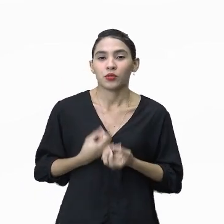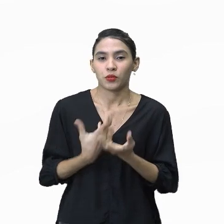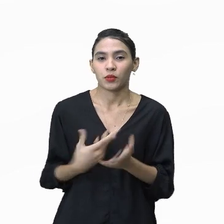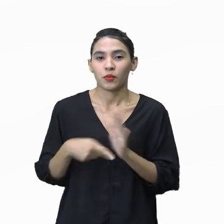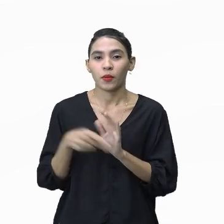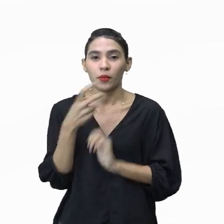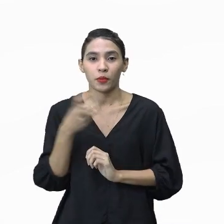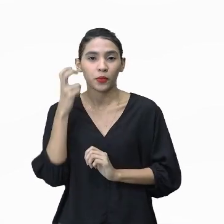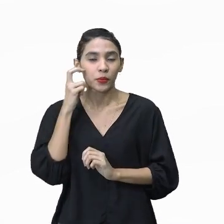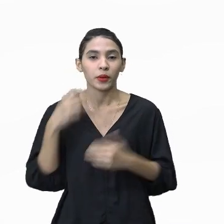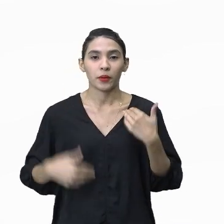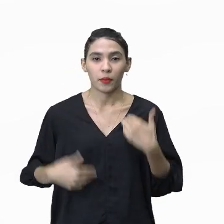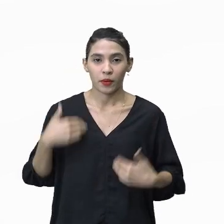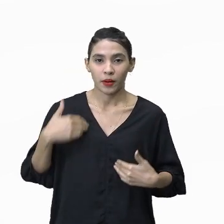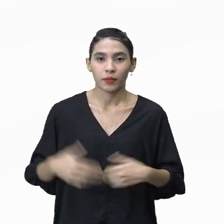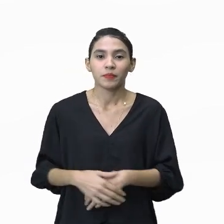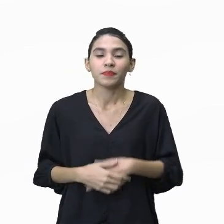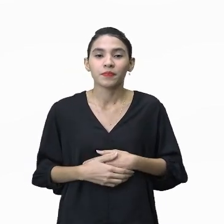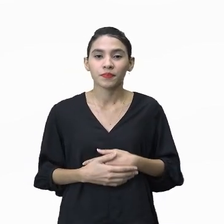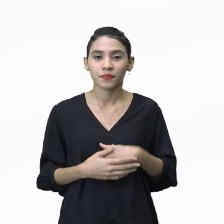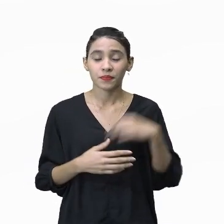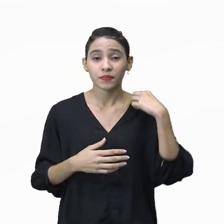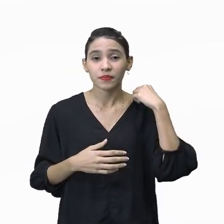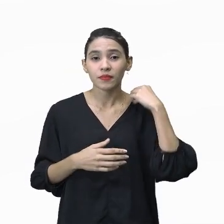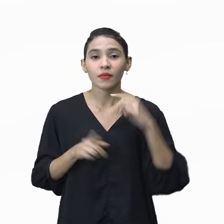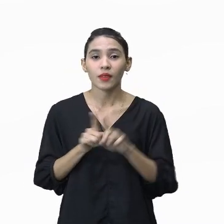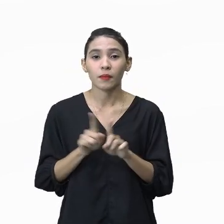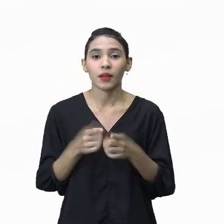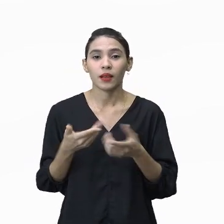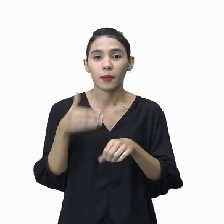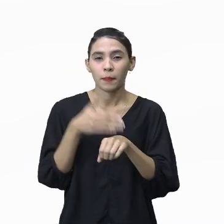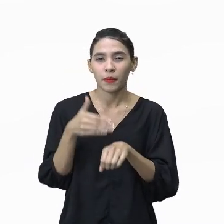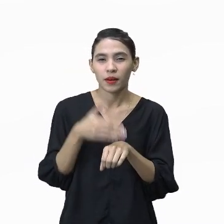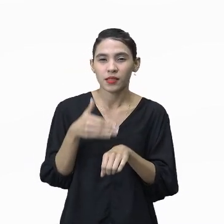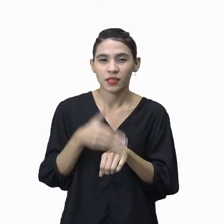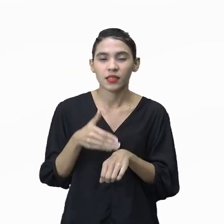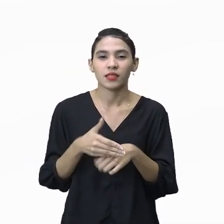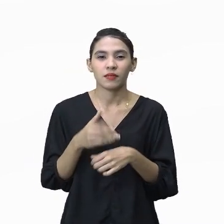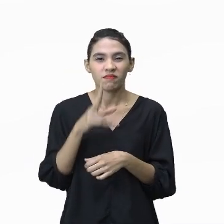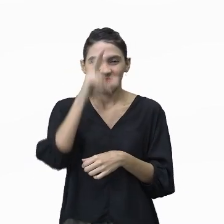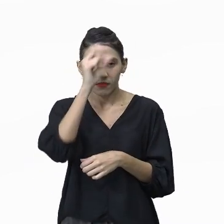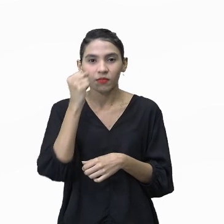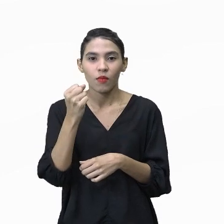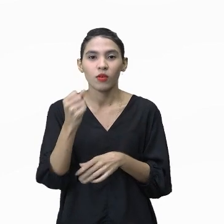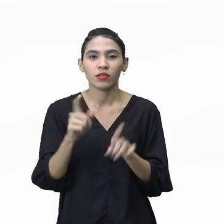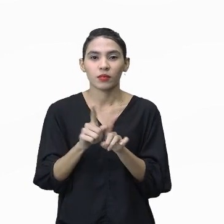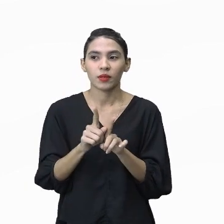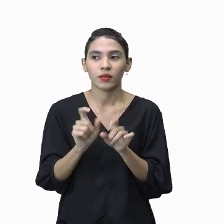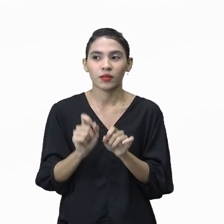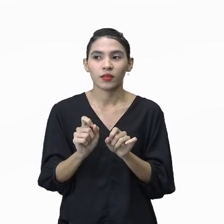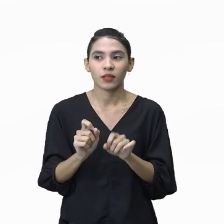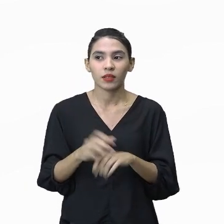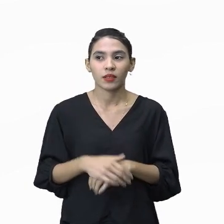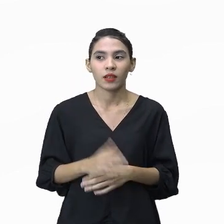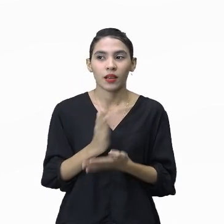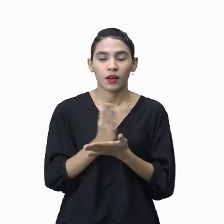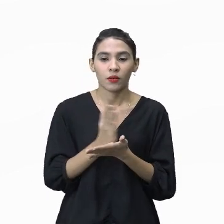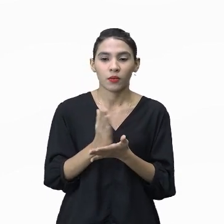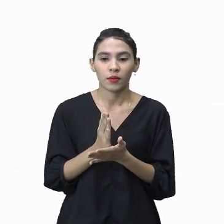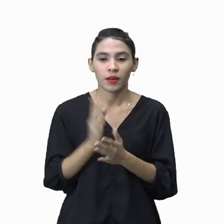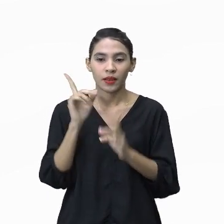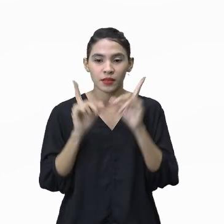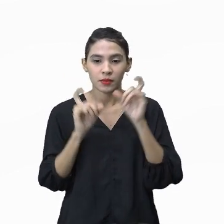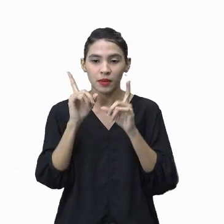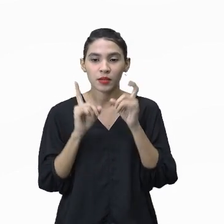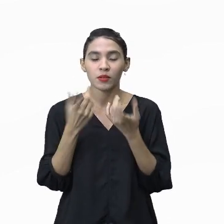da cultura corporal. E aí a gente pode ver que pratica-se frequentemente também algumas dessas expressões, né?